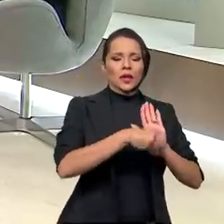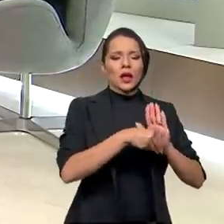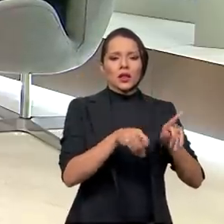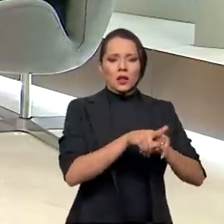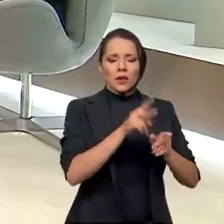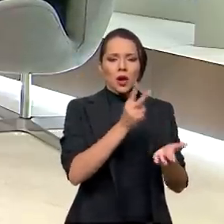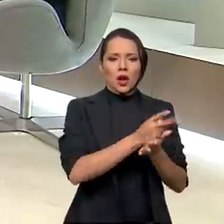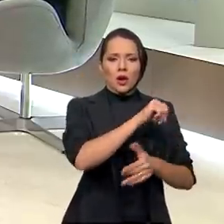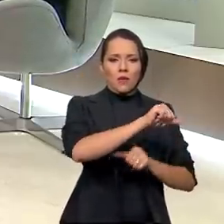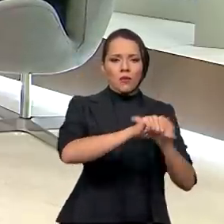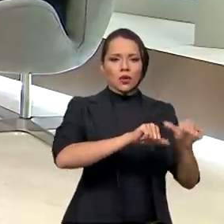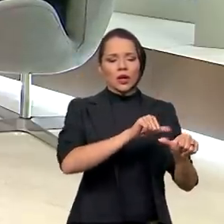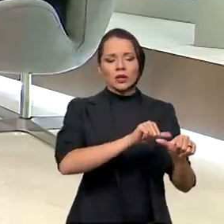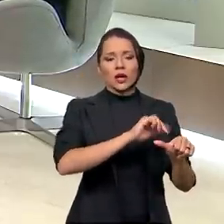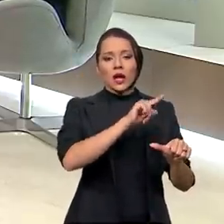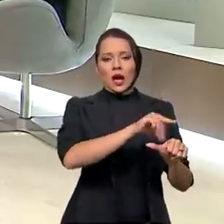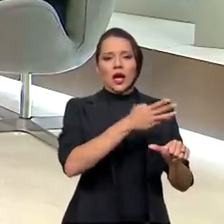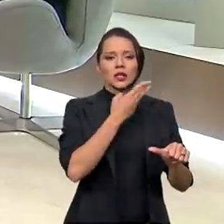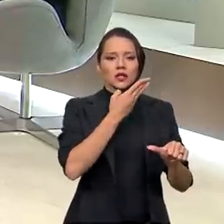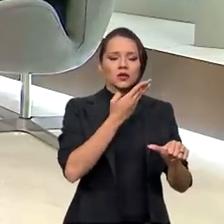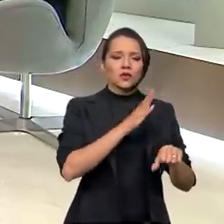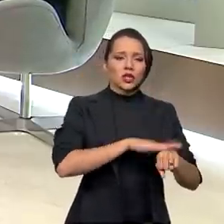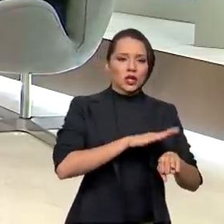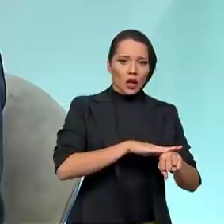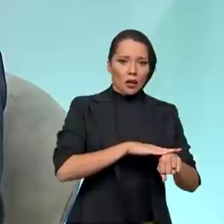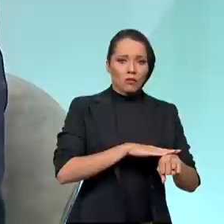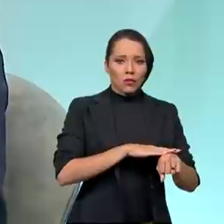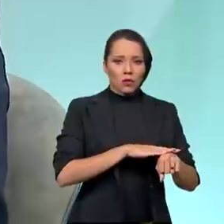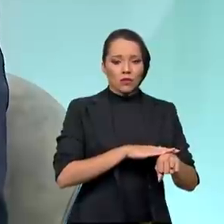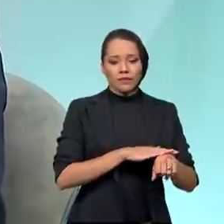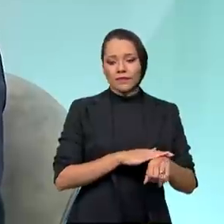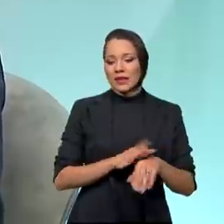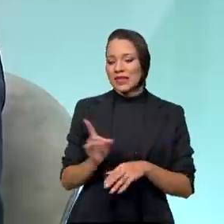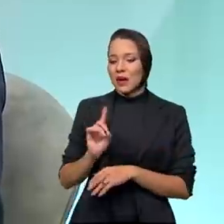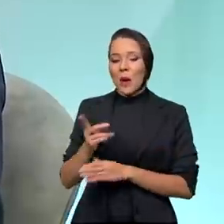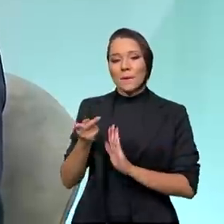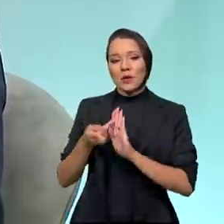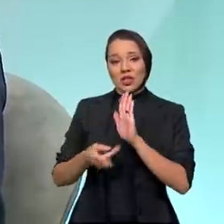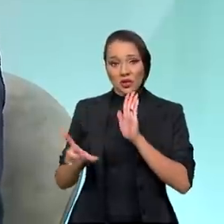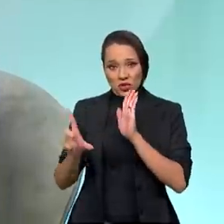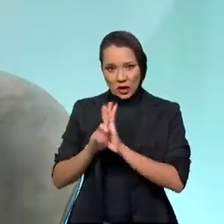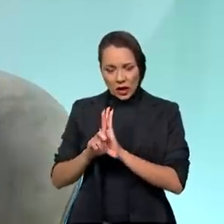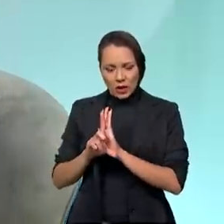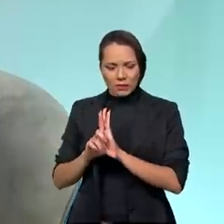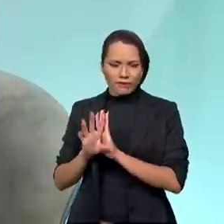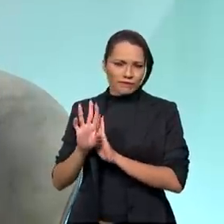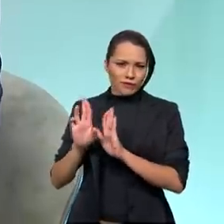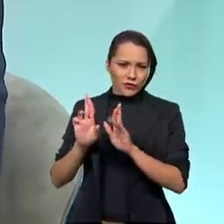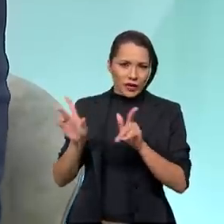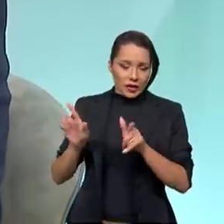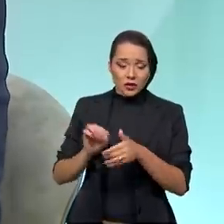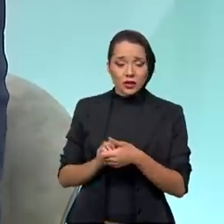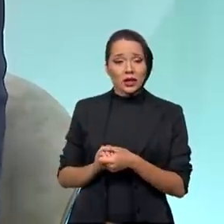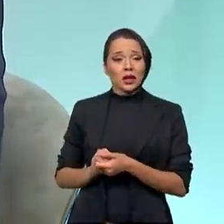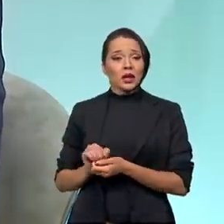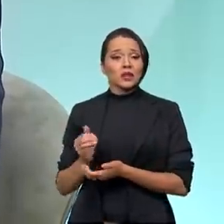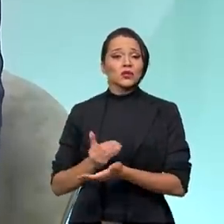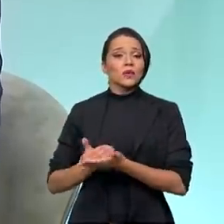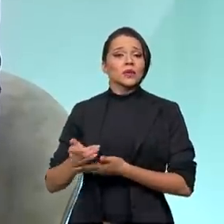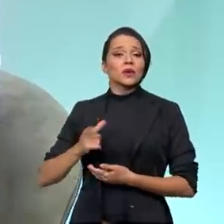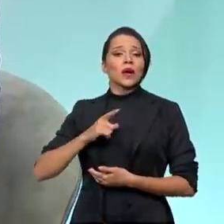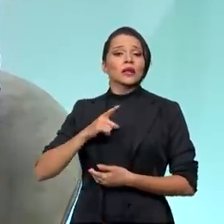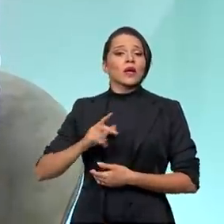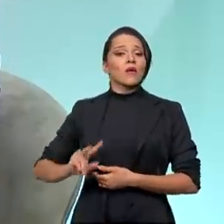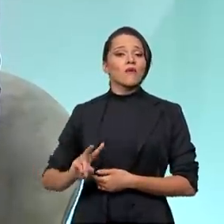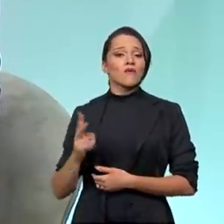estabelece uma mudança em relação a essa temporalidade, não é isso? Não, na verdade, o projeto de lei, nós passamos a ter